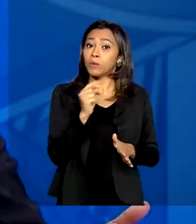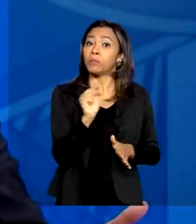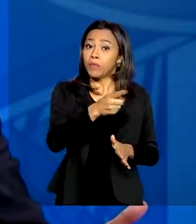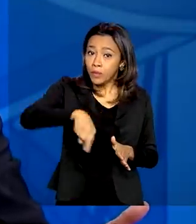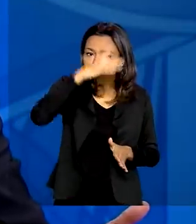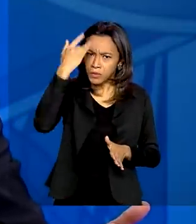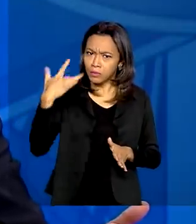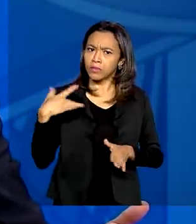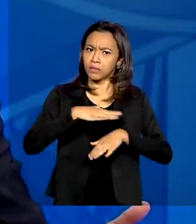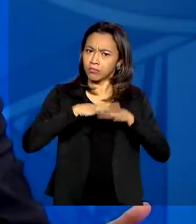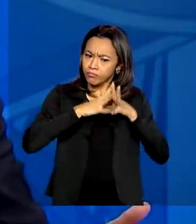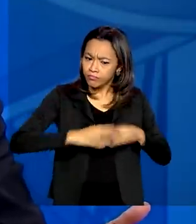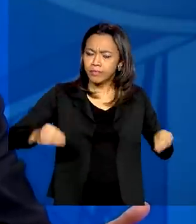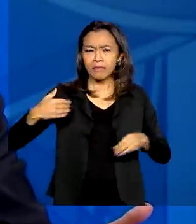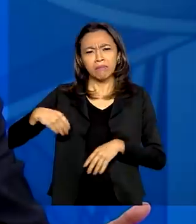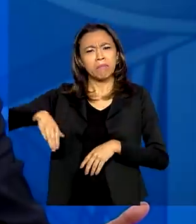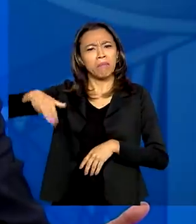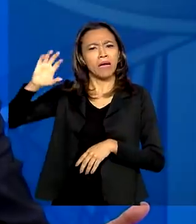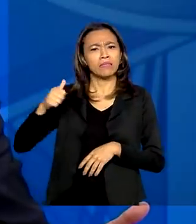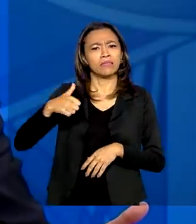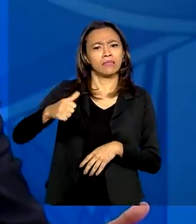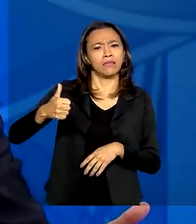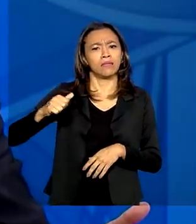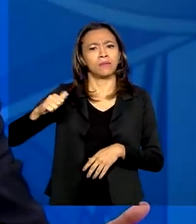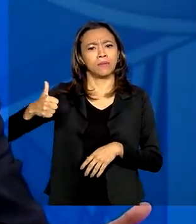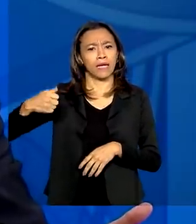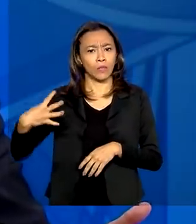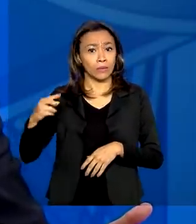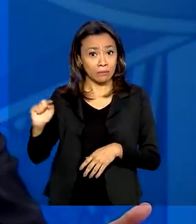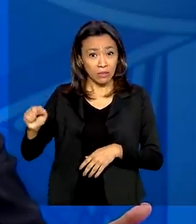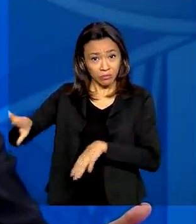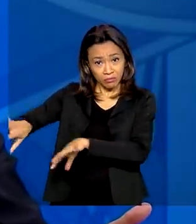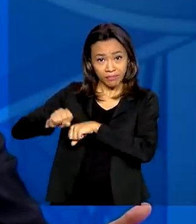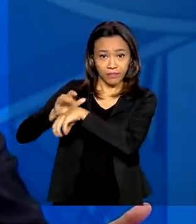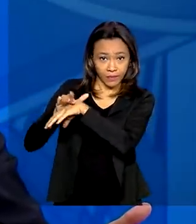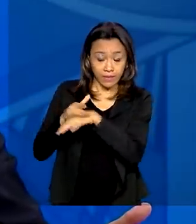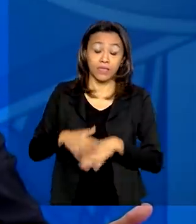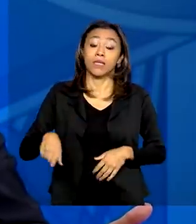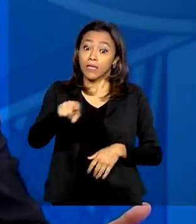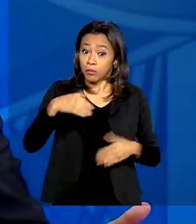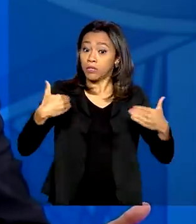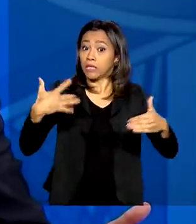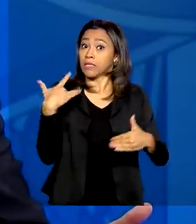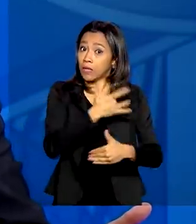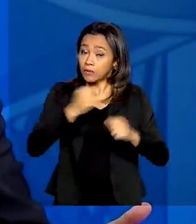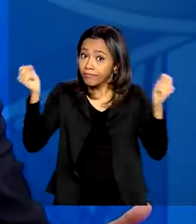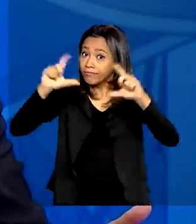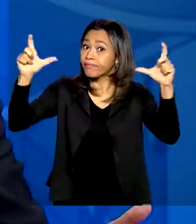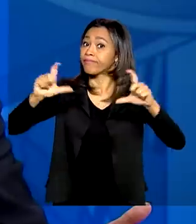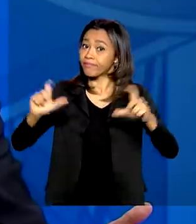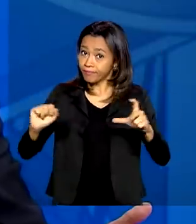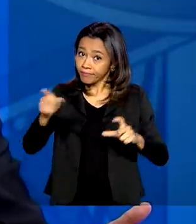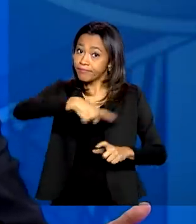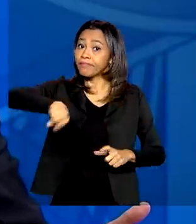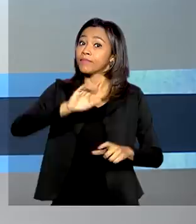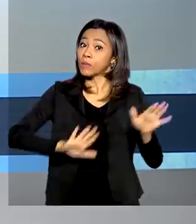do coronavírus, entre mais de 114 mil infectados. E o Ministério da Saúde faz um alerta para os cuidados com a doença, inclusive